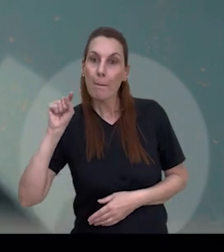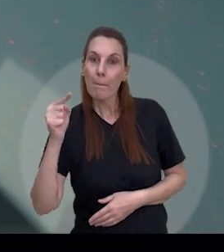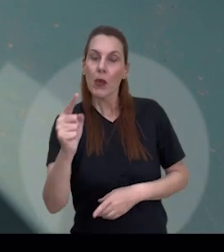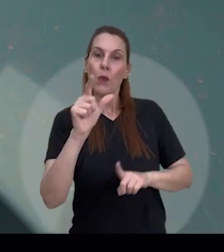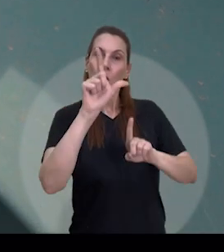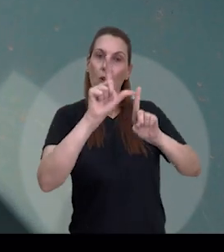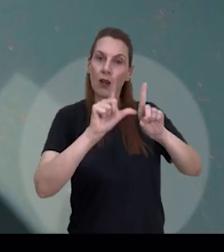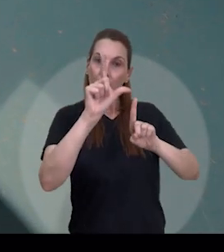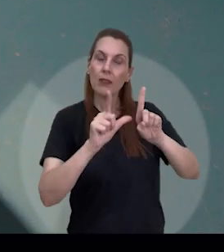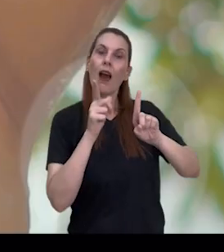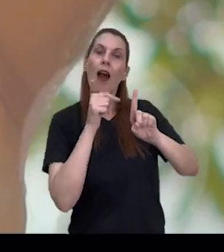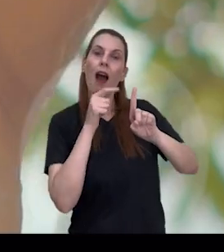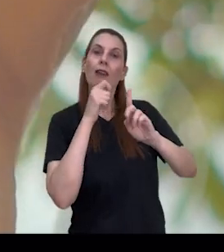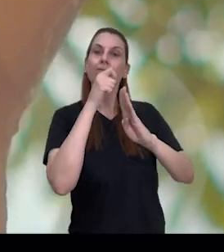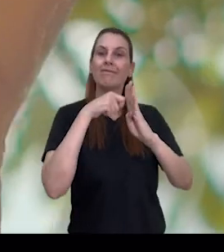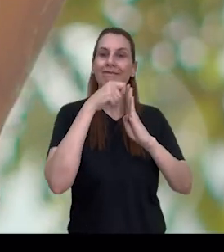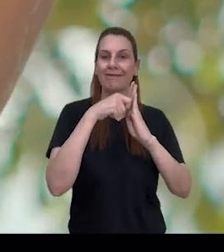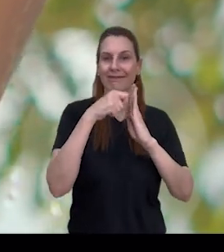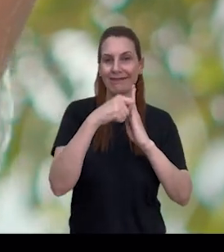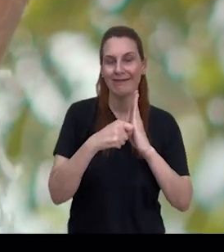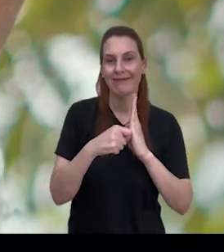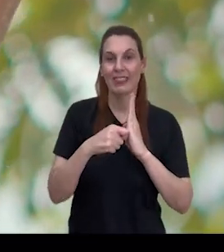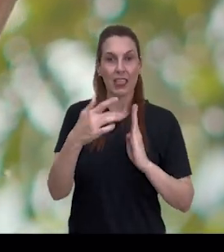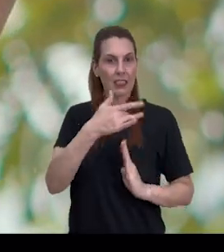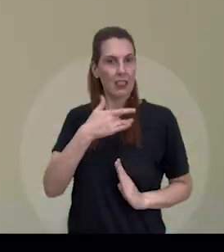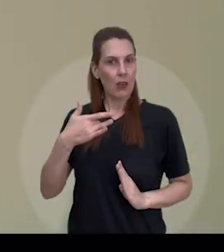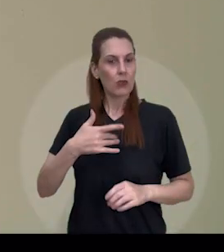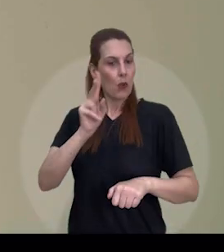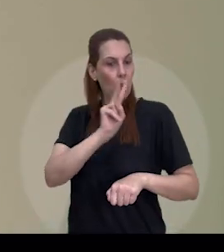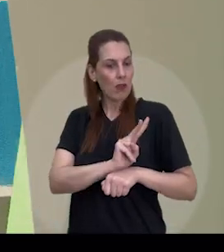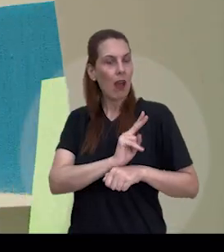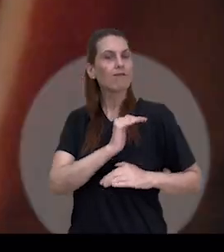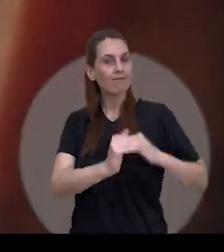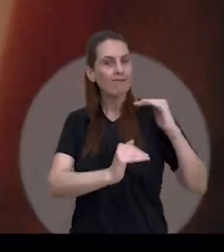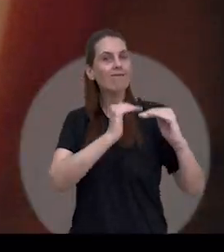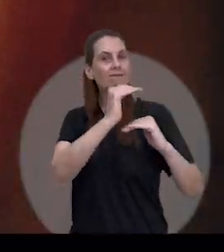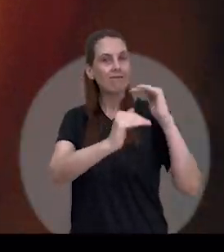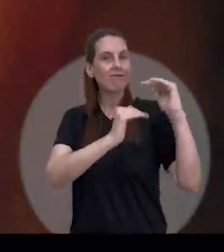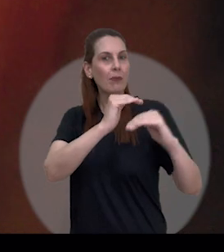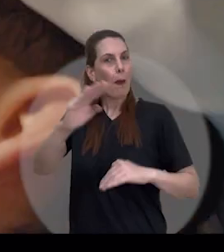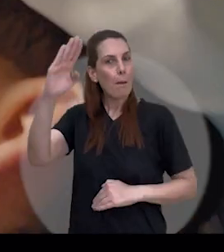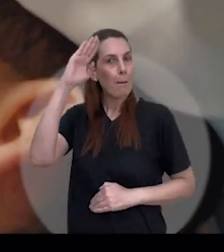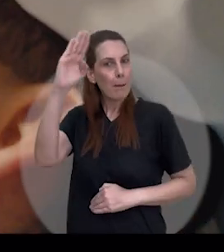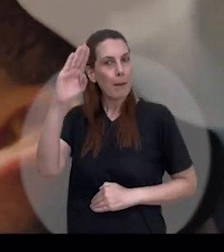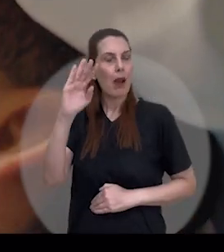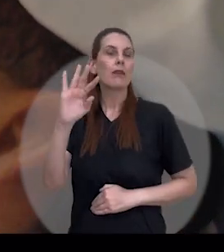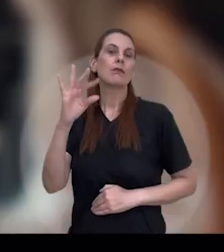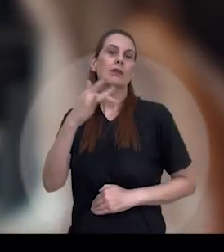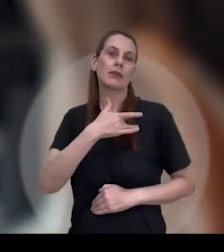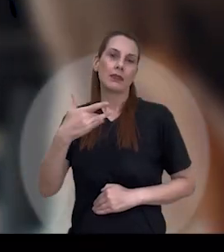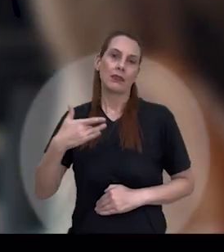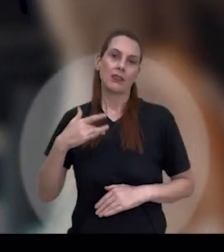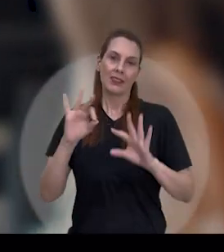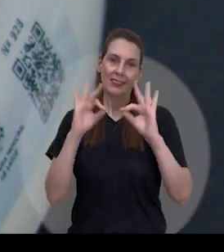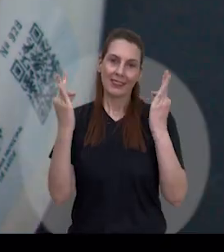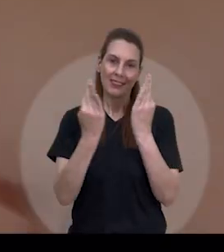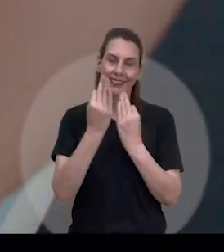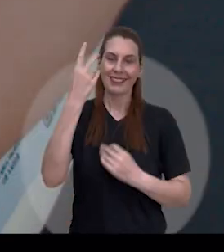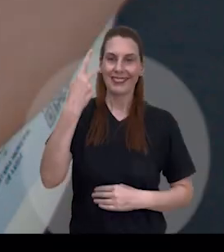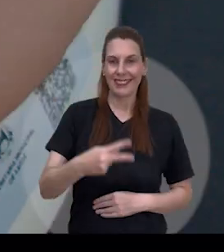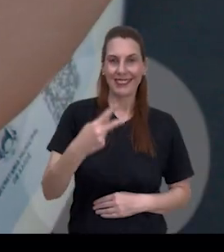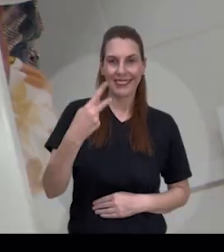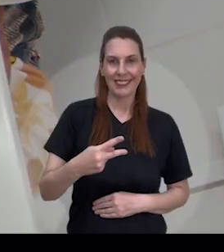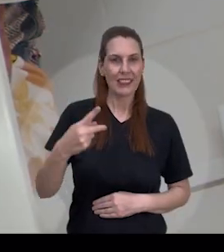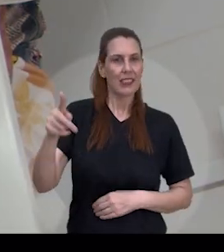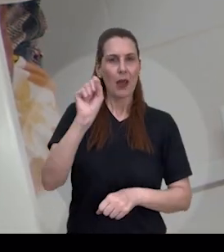450 mil litros de água por mês. Na saúde, o cuidado avança, priorizando a saúde da família